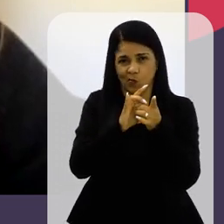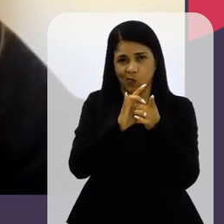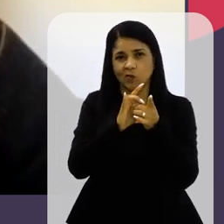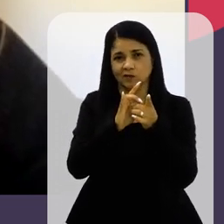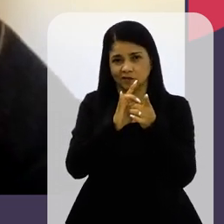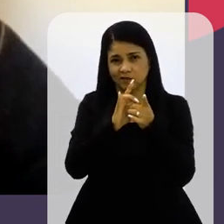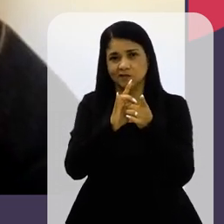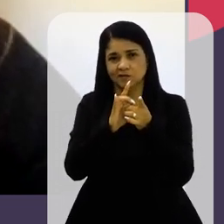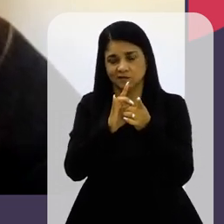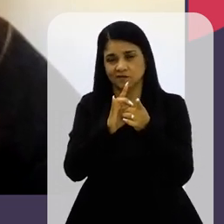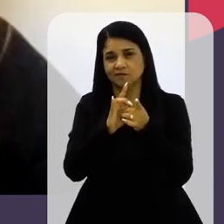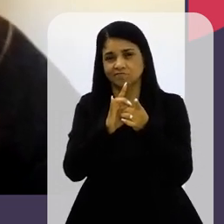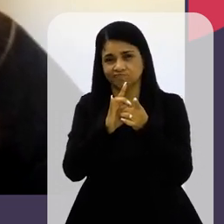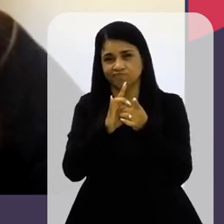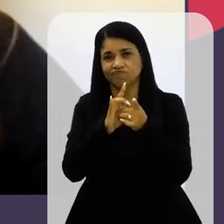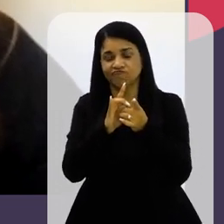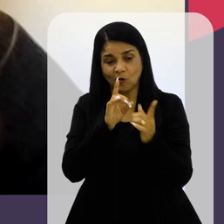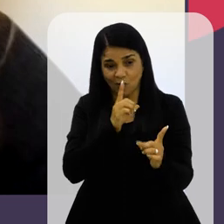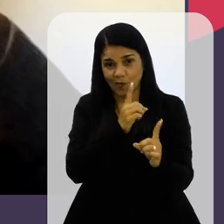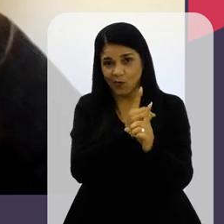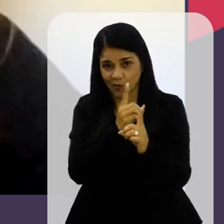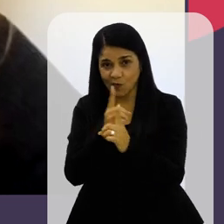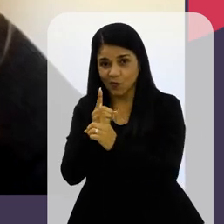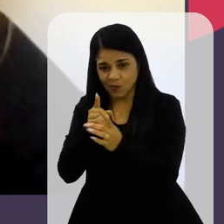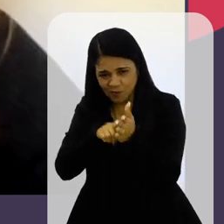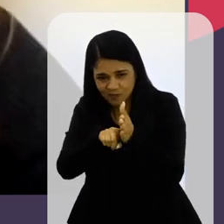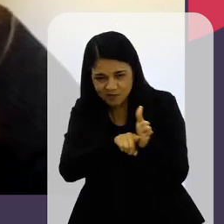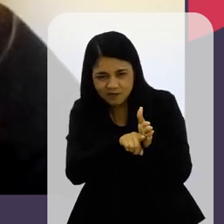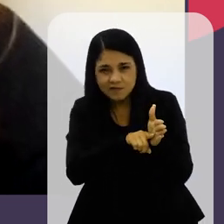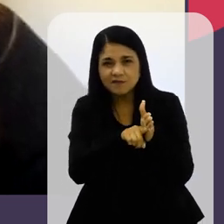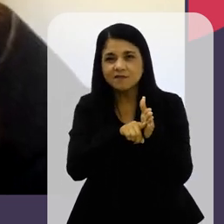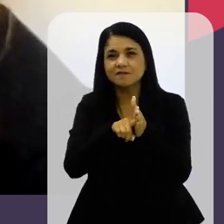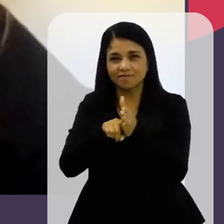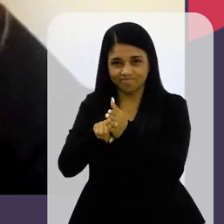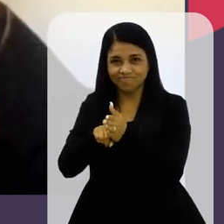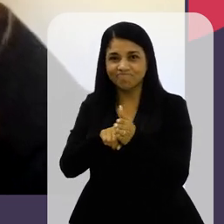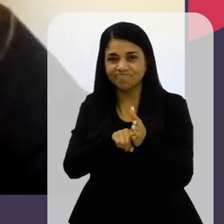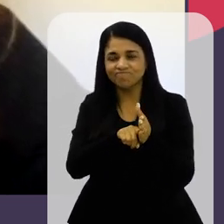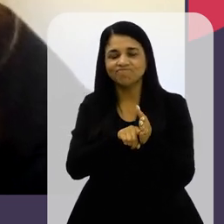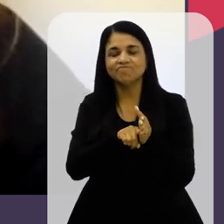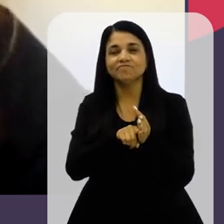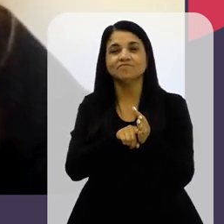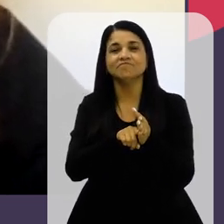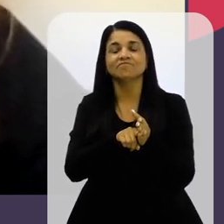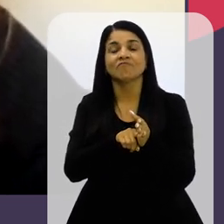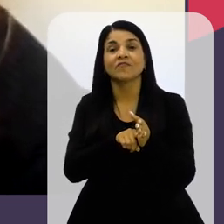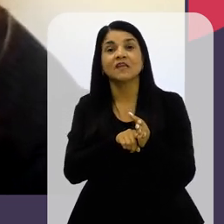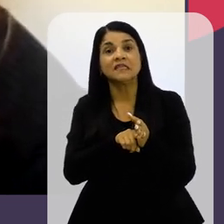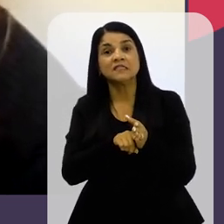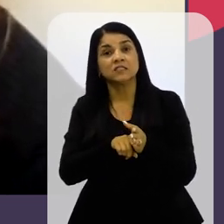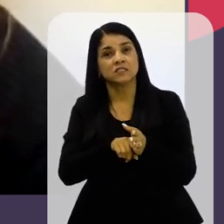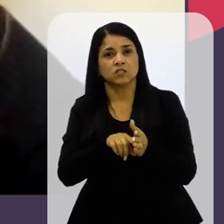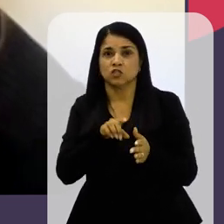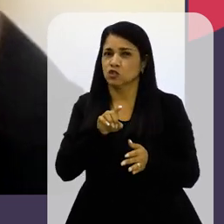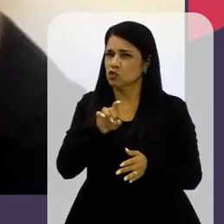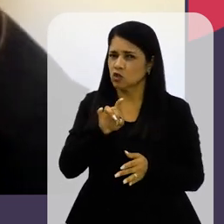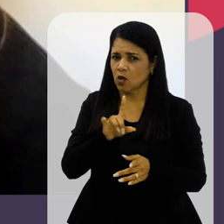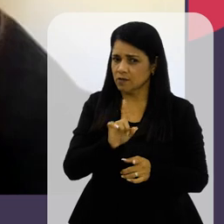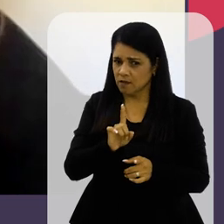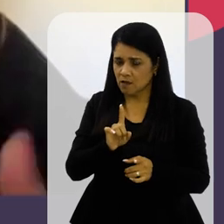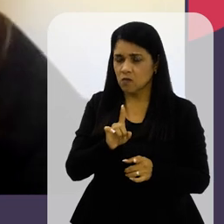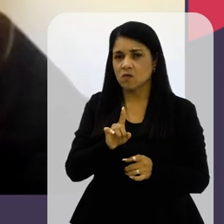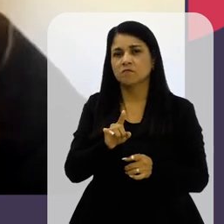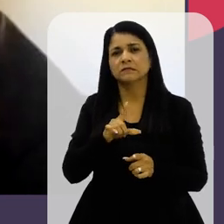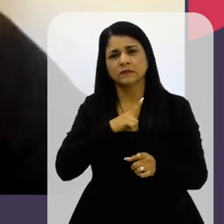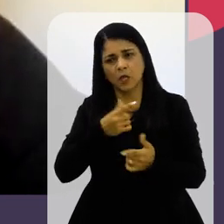Aos nossos Aos nossos achados E E não só isso